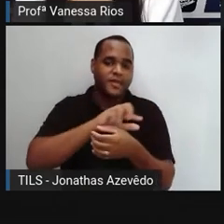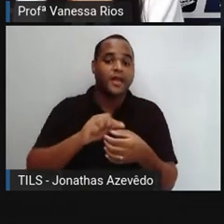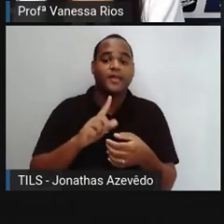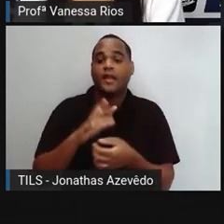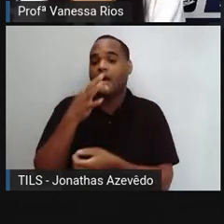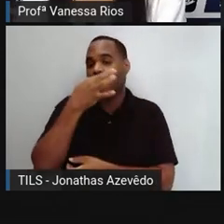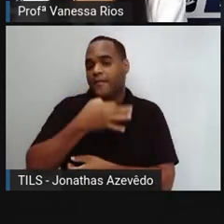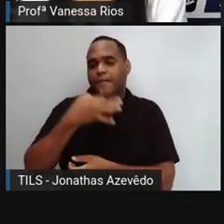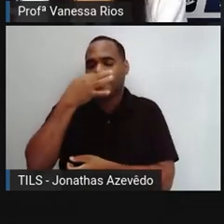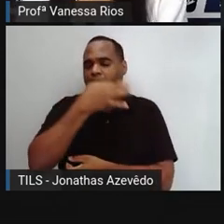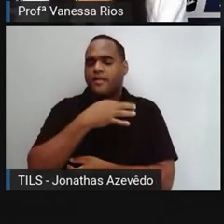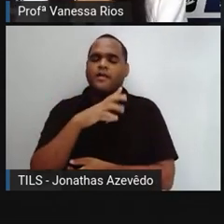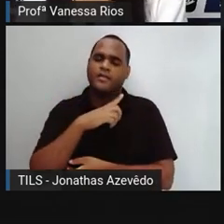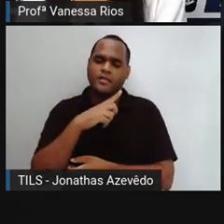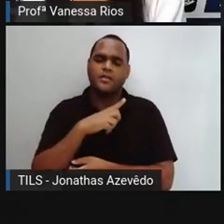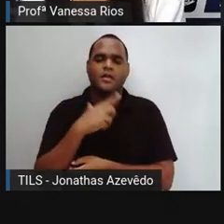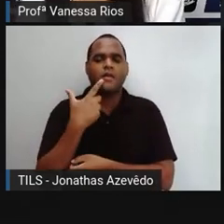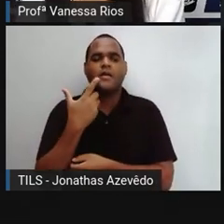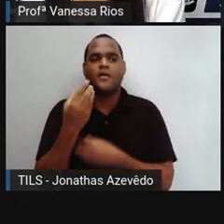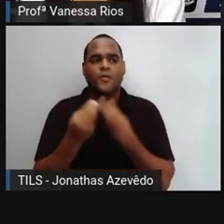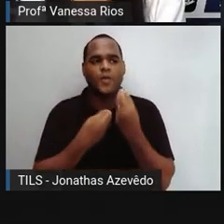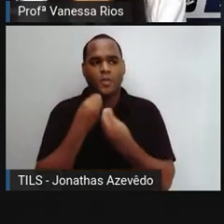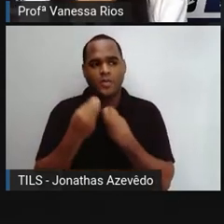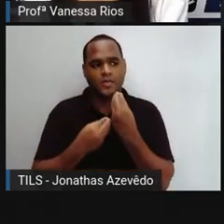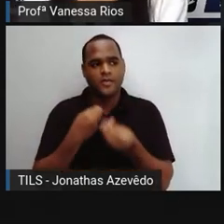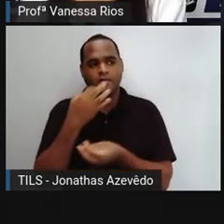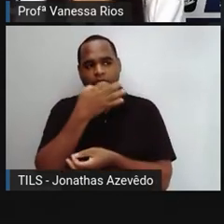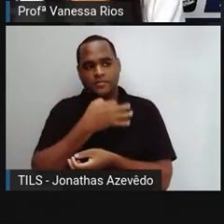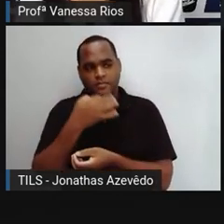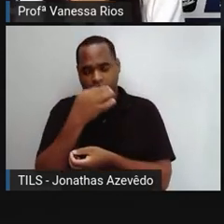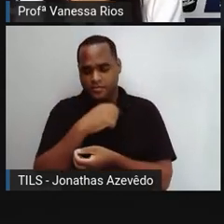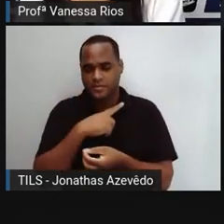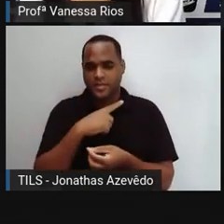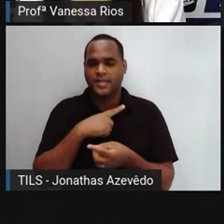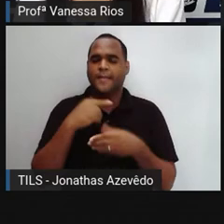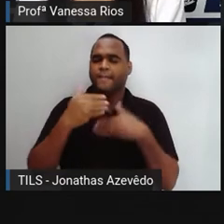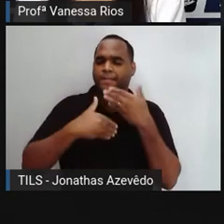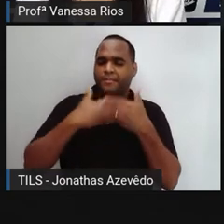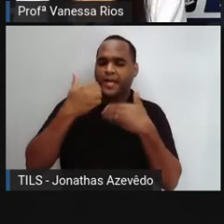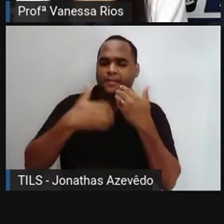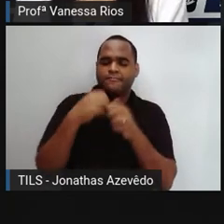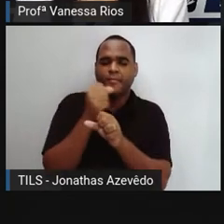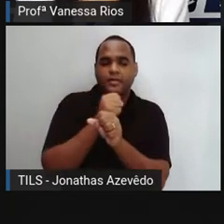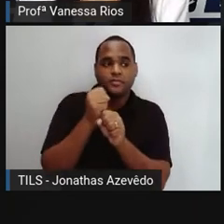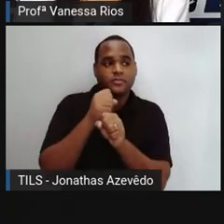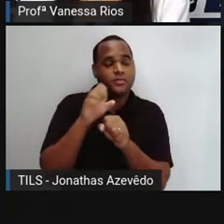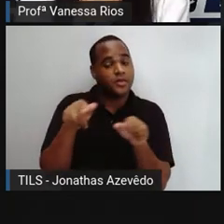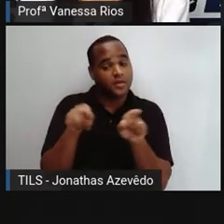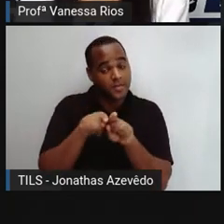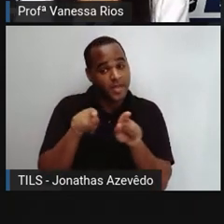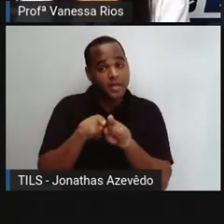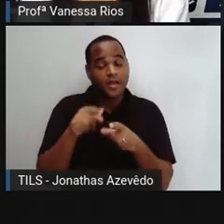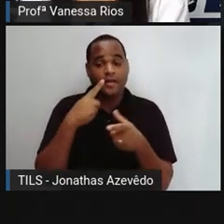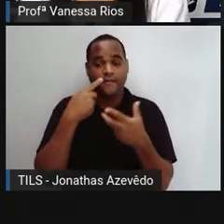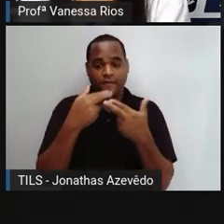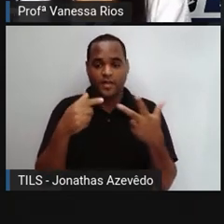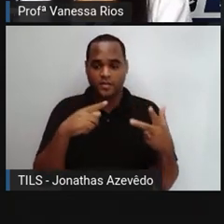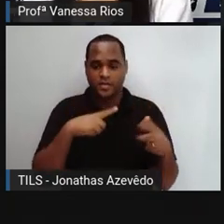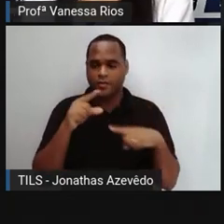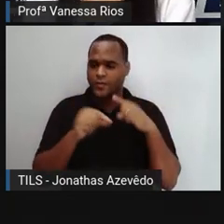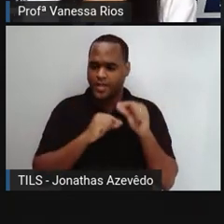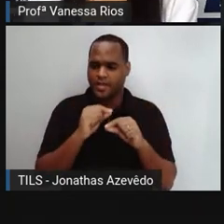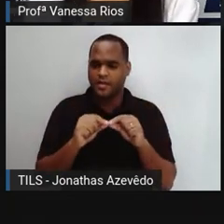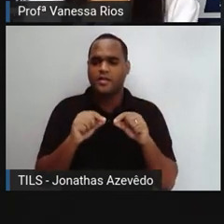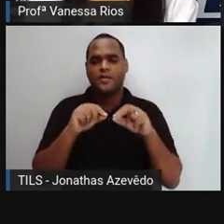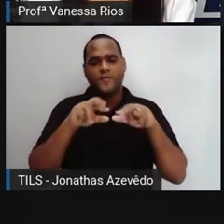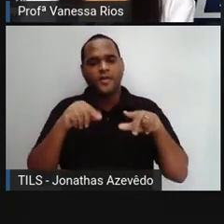oralidade é a forma com que isso é passado no decorrer do tempo. Registrar essas manifestações através das